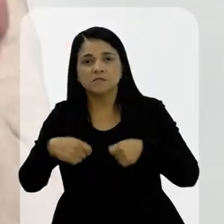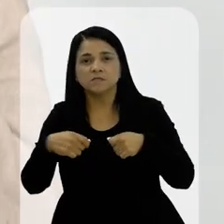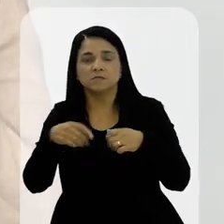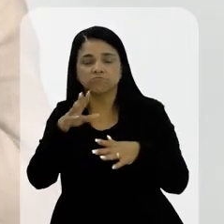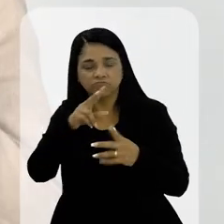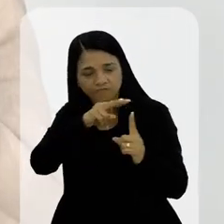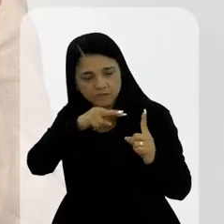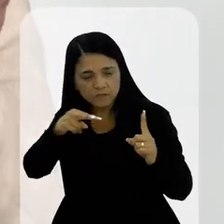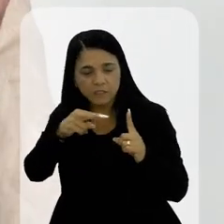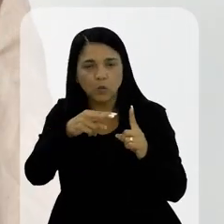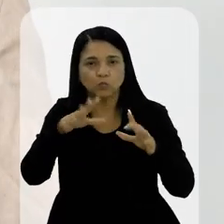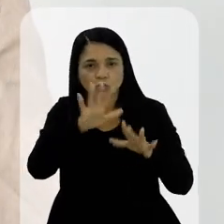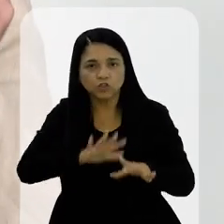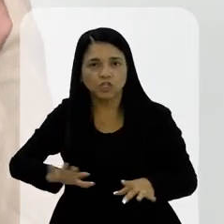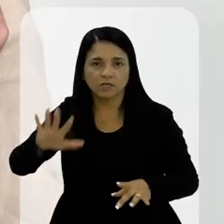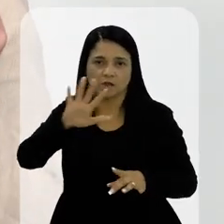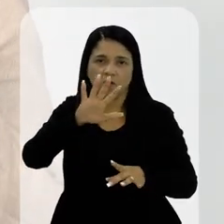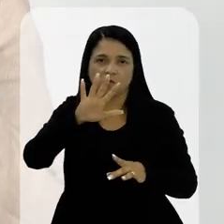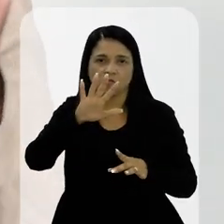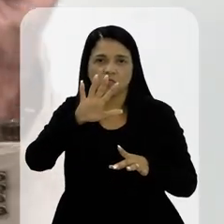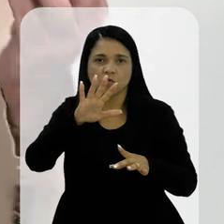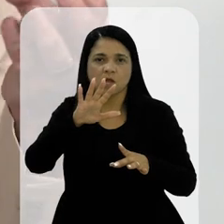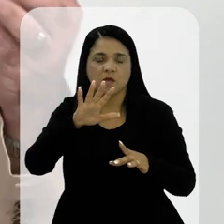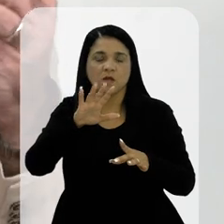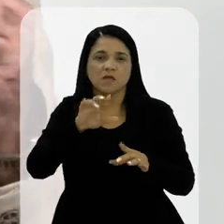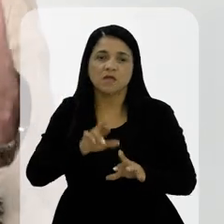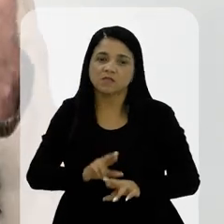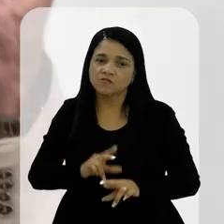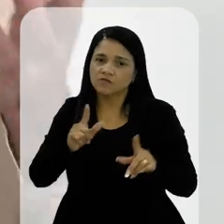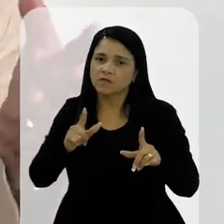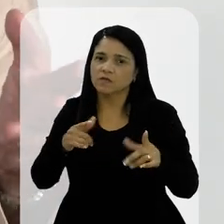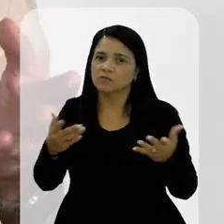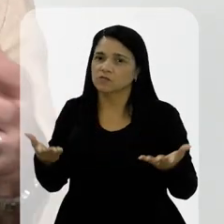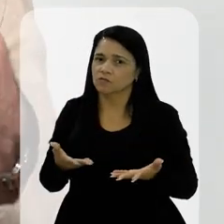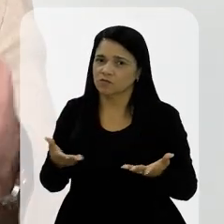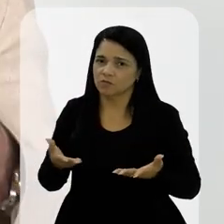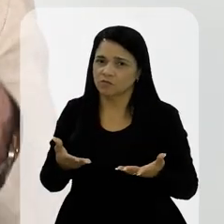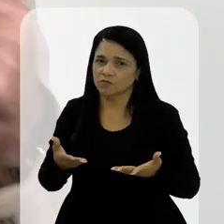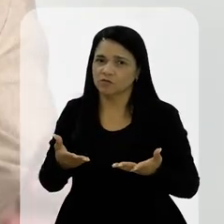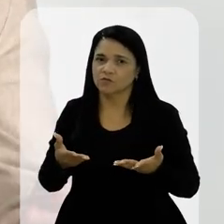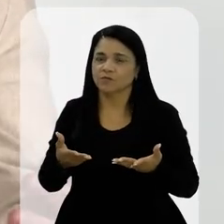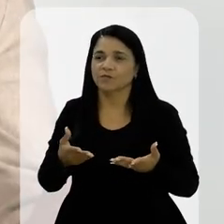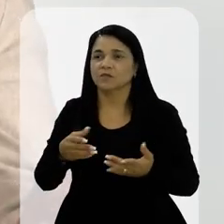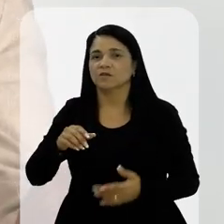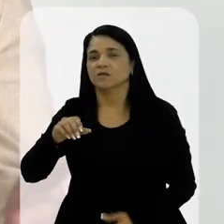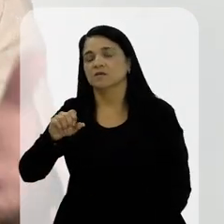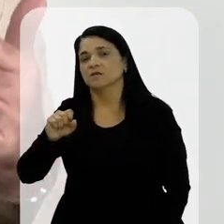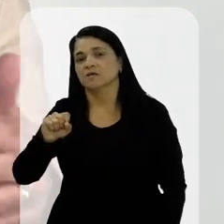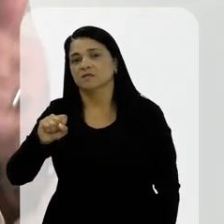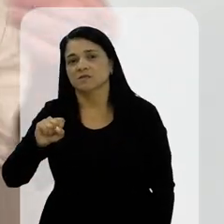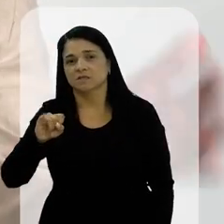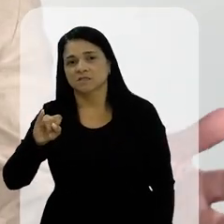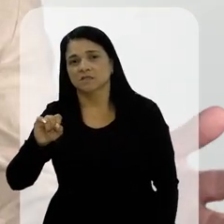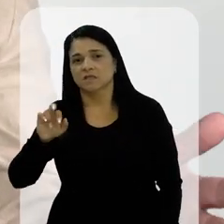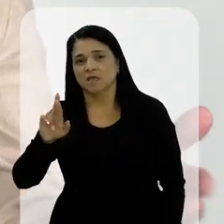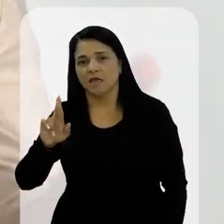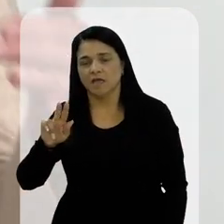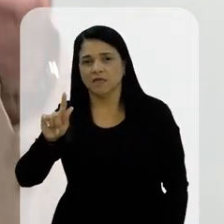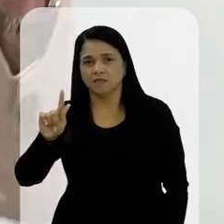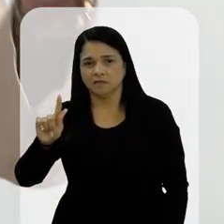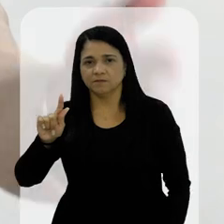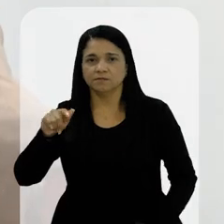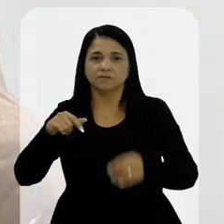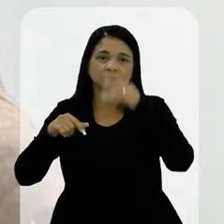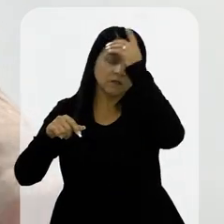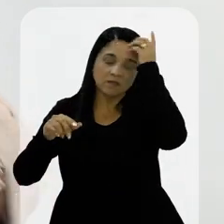opinião, deveria ser visto como um todo e não de maneira compactada como o é. Então, o SISREG, o